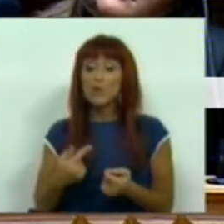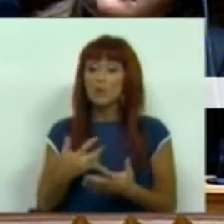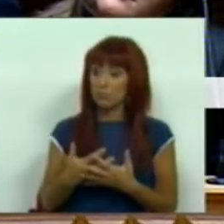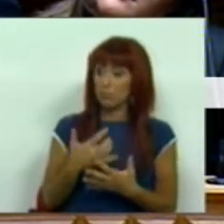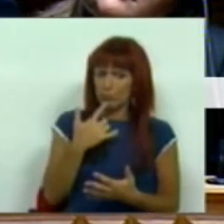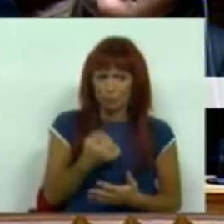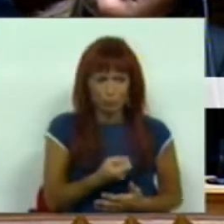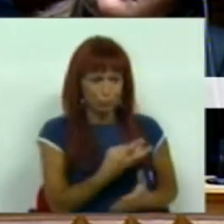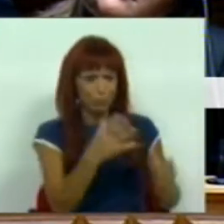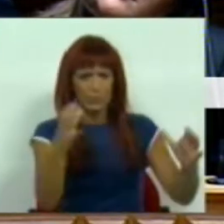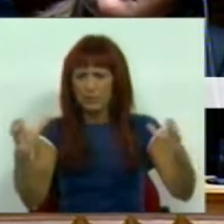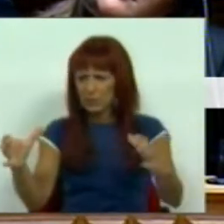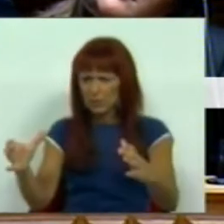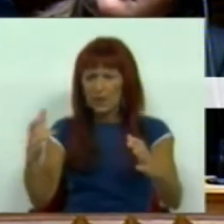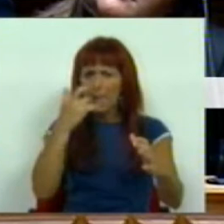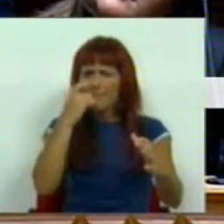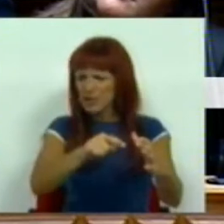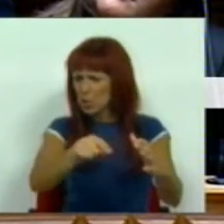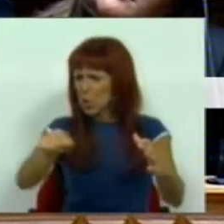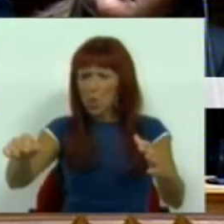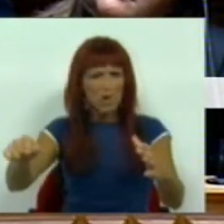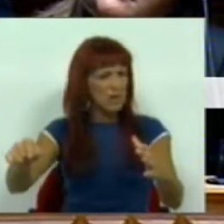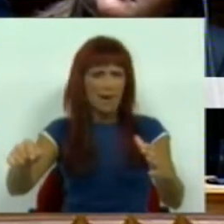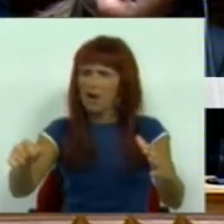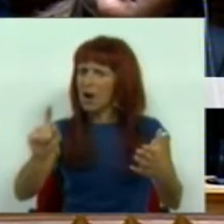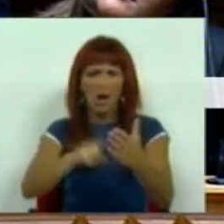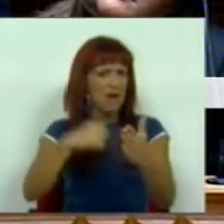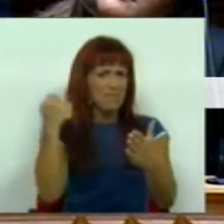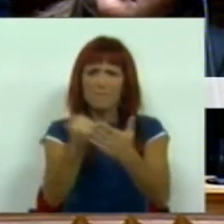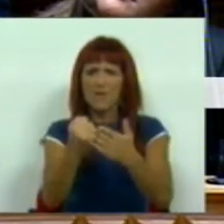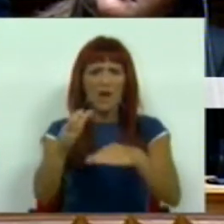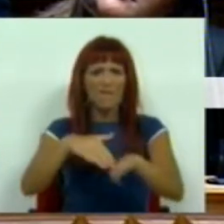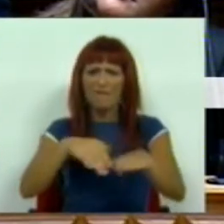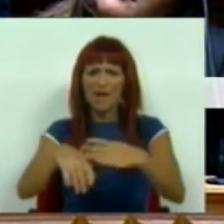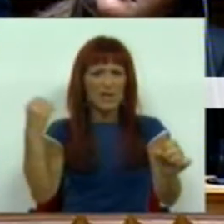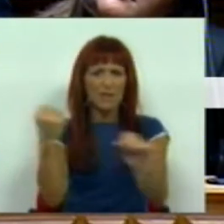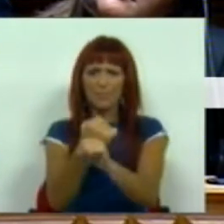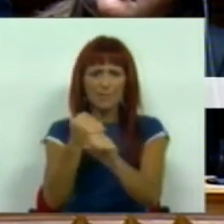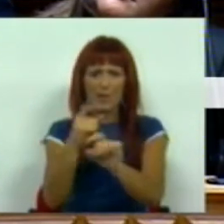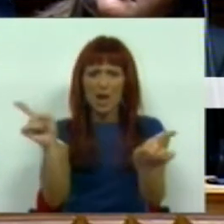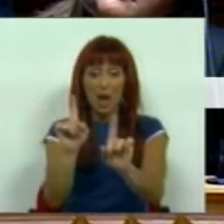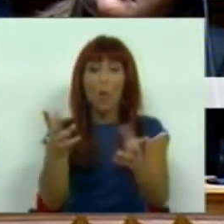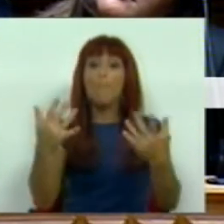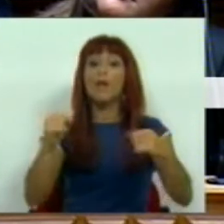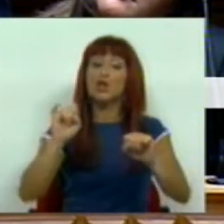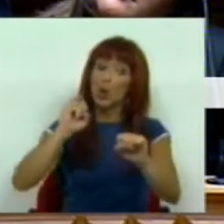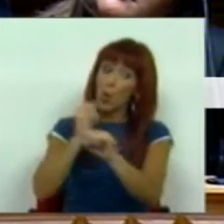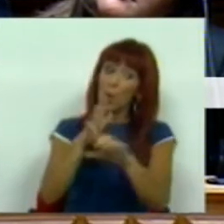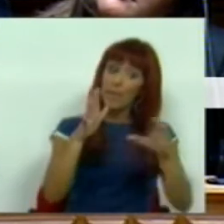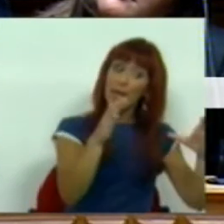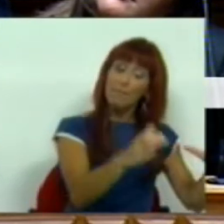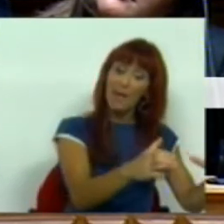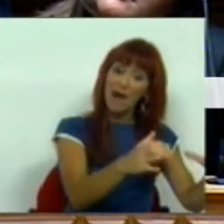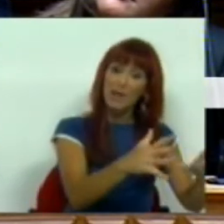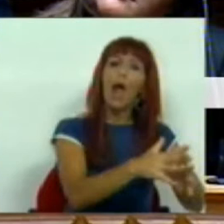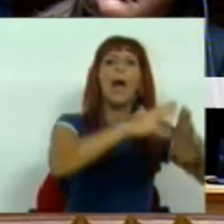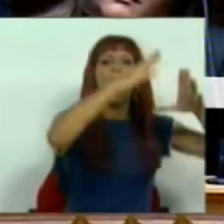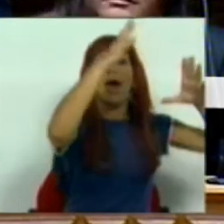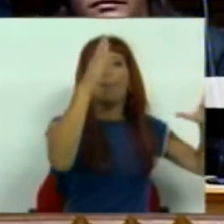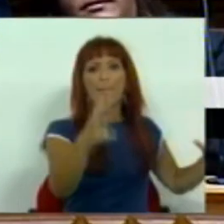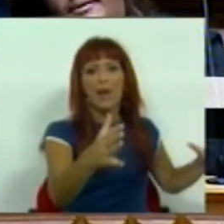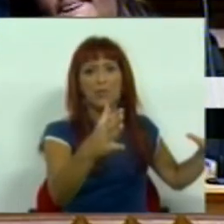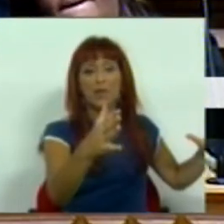significativa parte dessas pessoas não são efetivos prestadores de serviços. Mas há uma outra parte, a maioria,